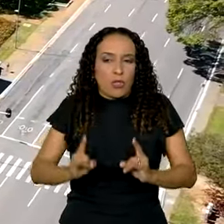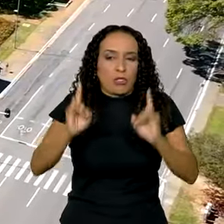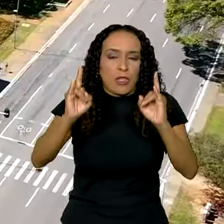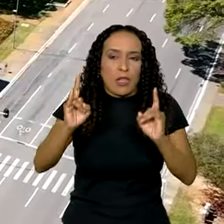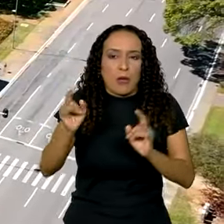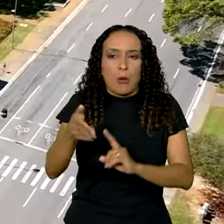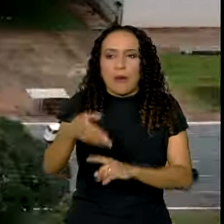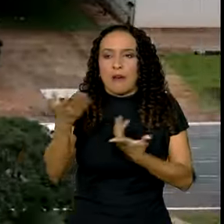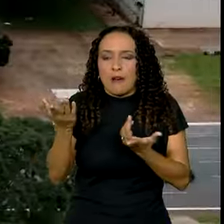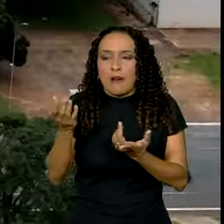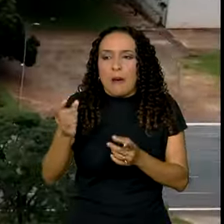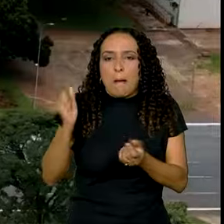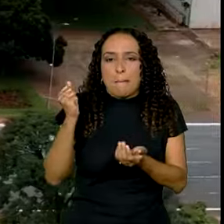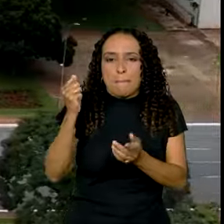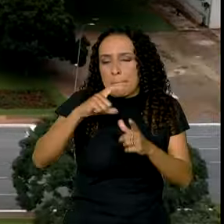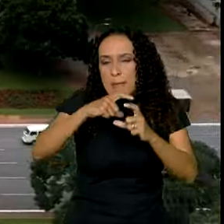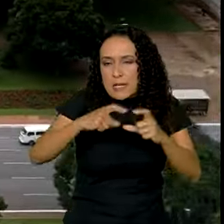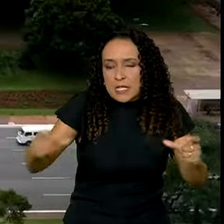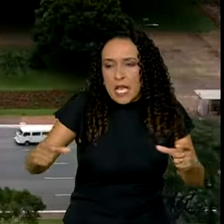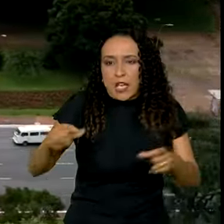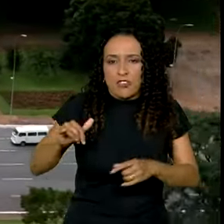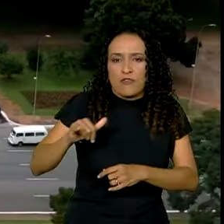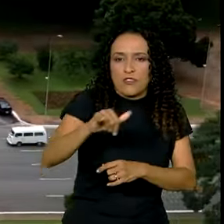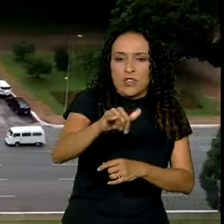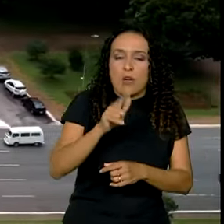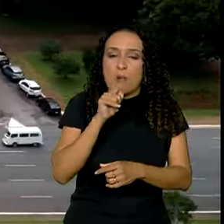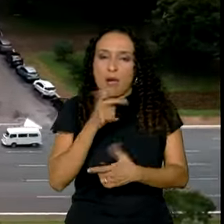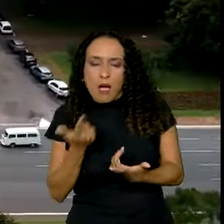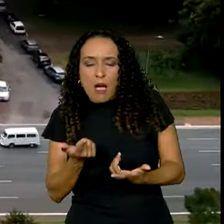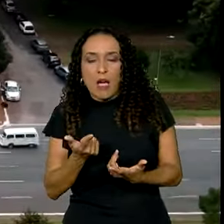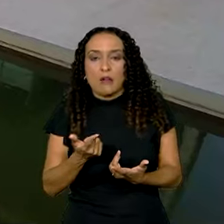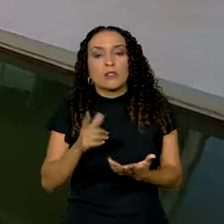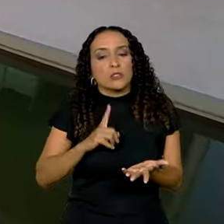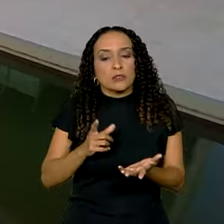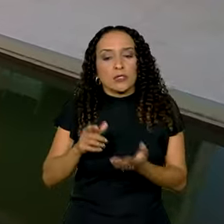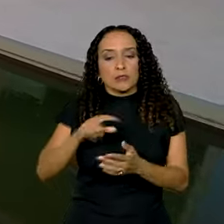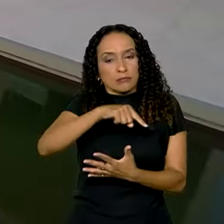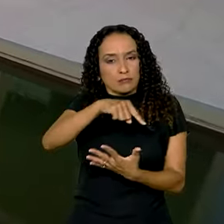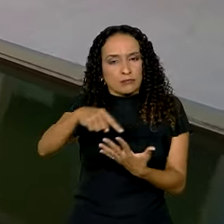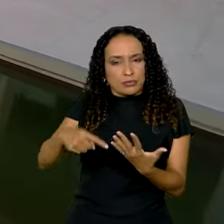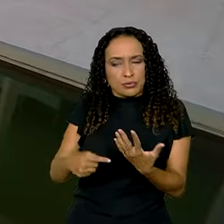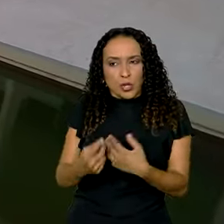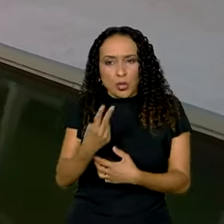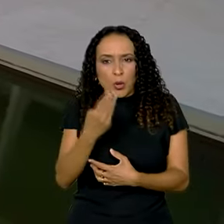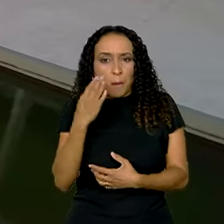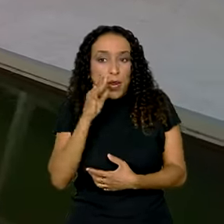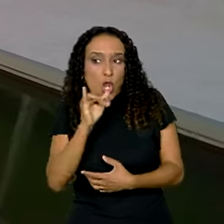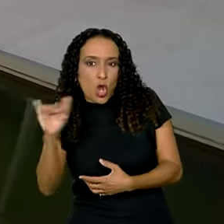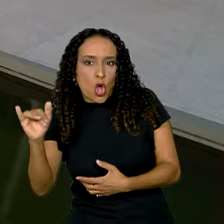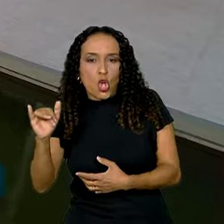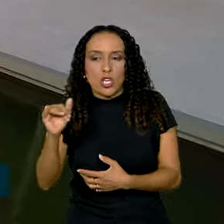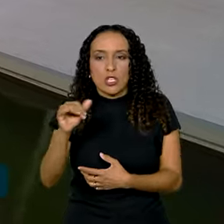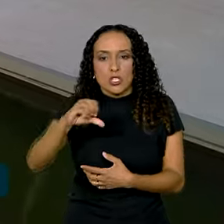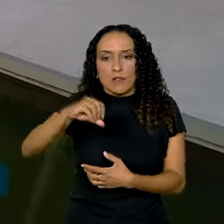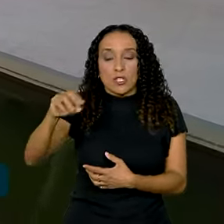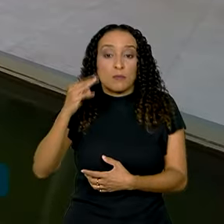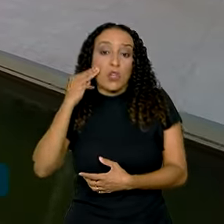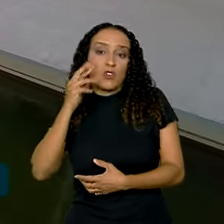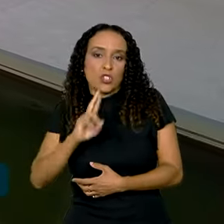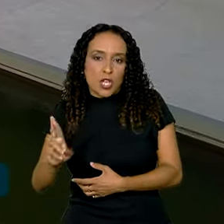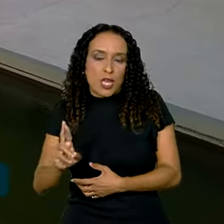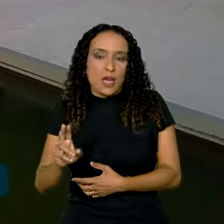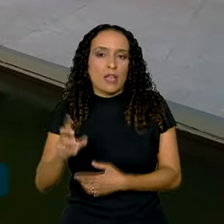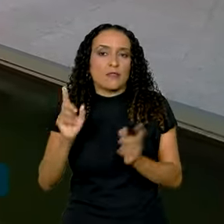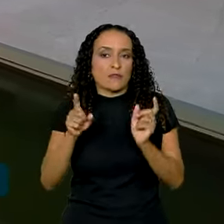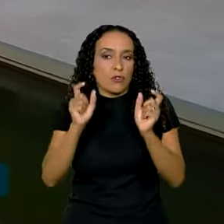energia elétrica e água. A barreira orçamentária de 2 bilhões e 900 milhões de reais foi